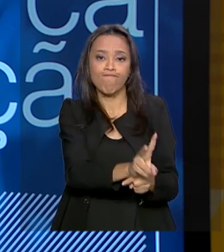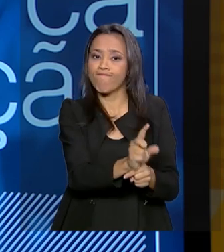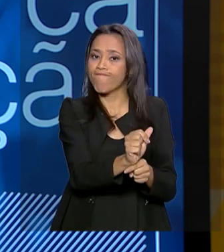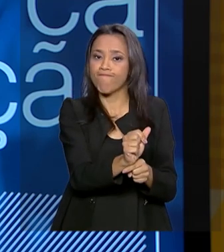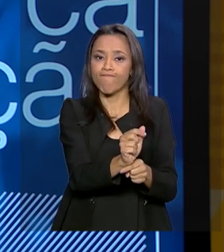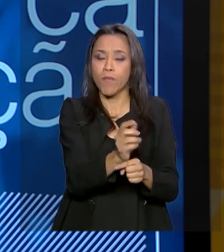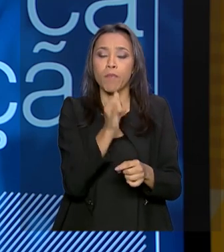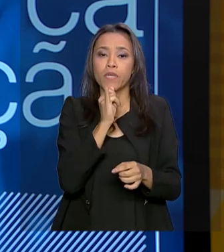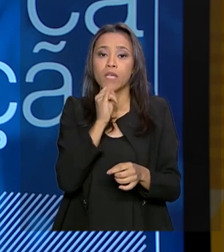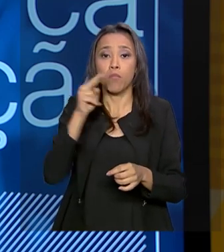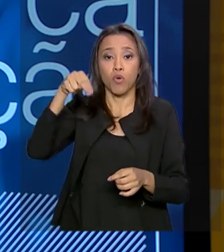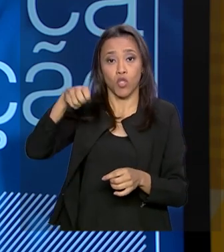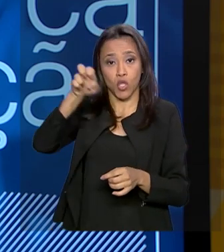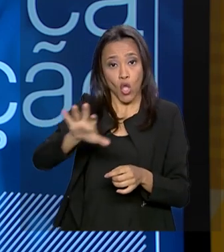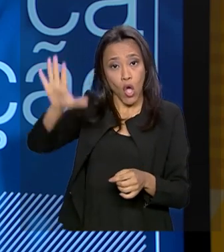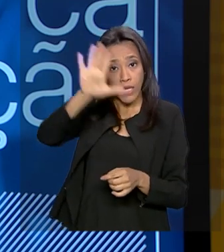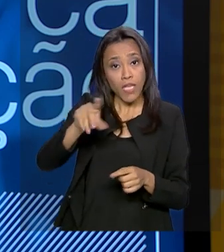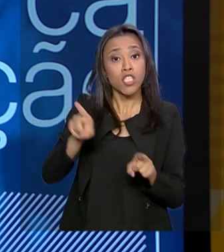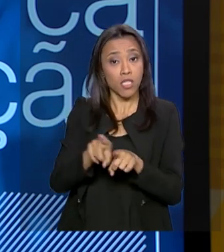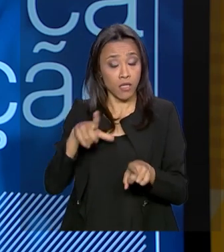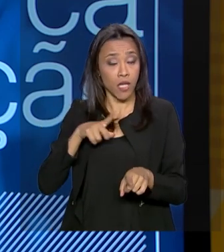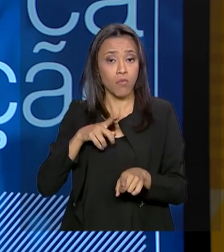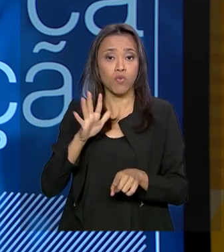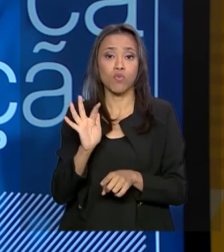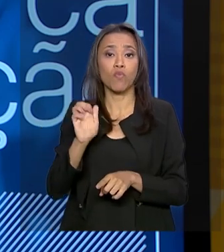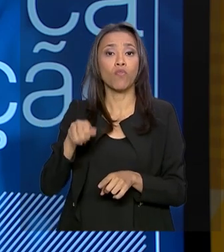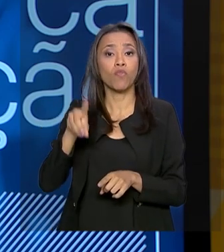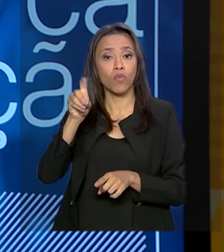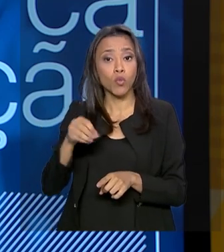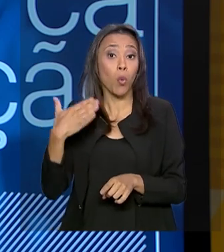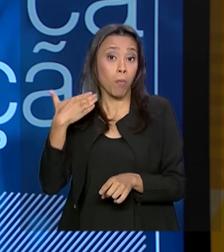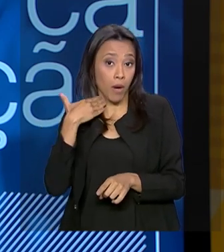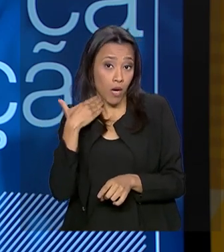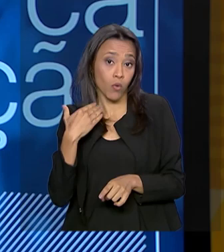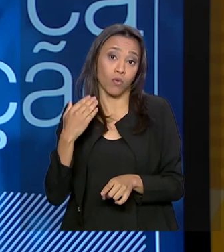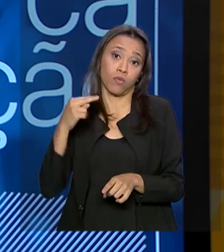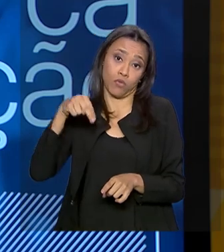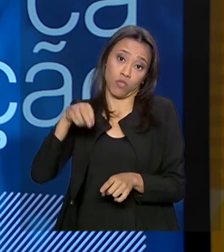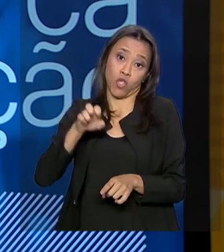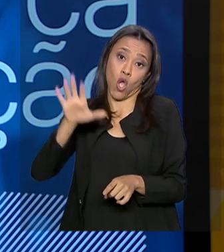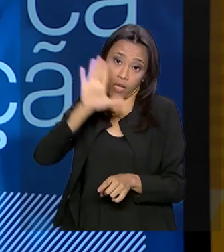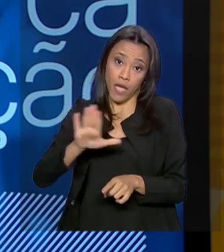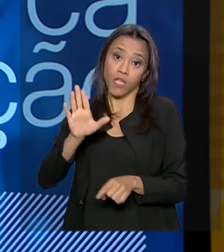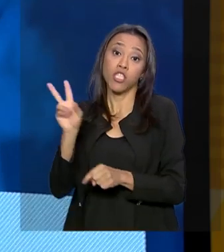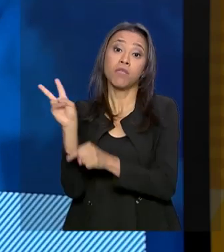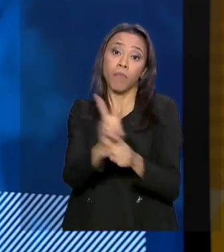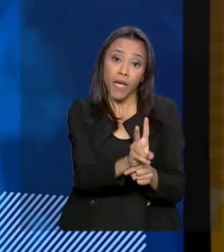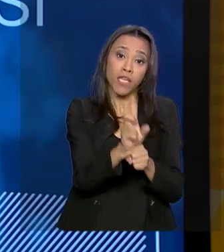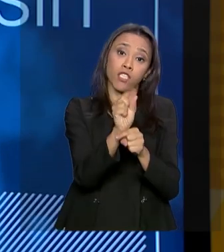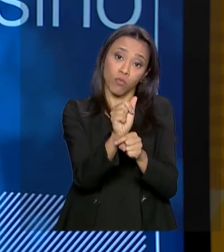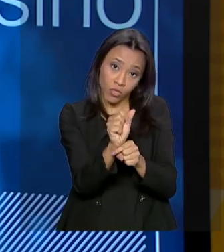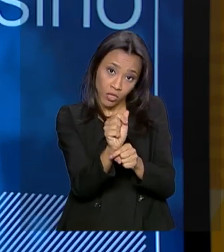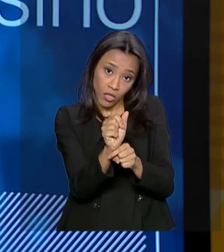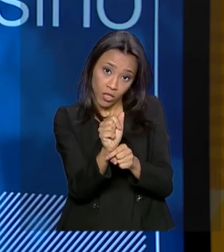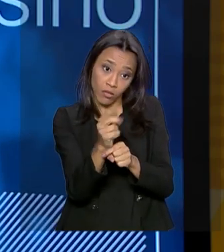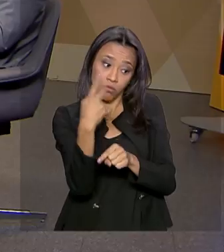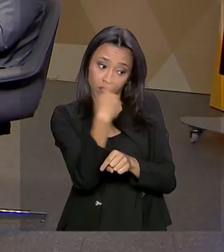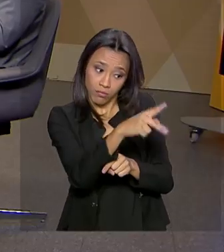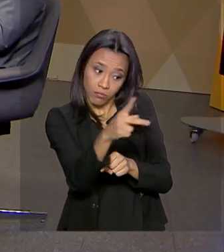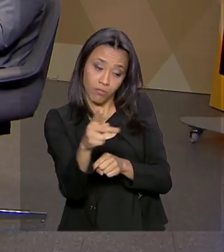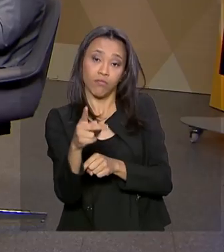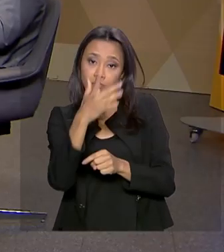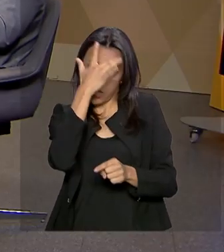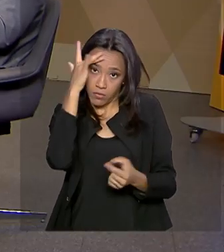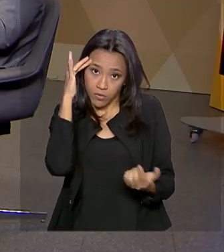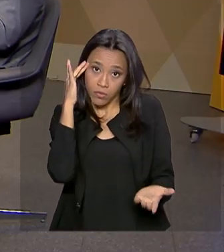no Nordeste, nós temos o fundo do Nordeste, que o BNB, o Banco do Nordeste, empresta para os seus clientes. O fundo constitucional do Nordeste. constitucional.